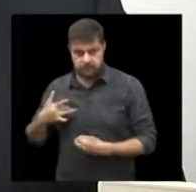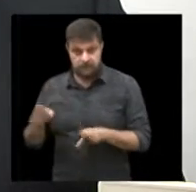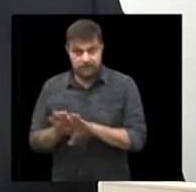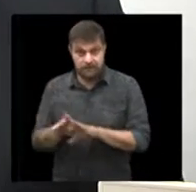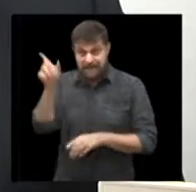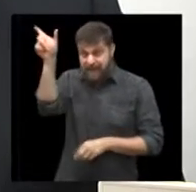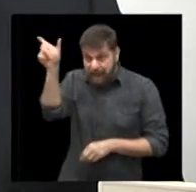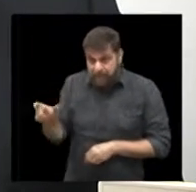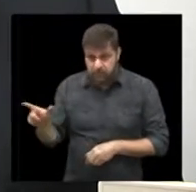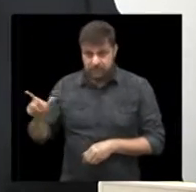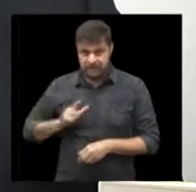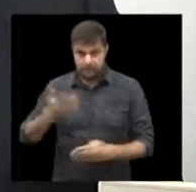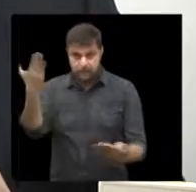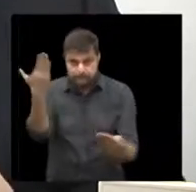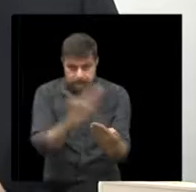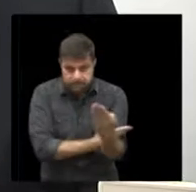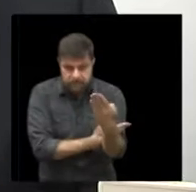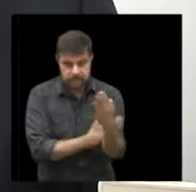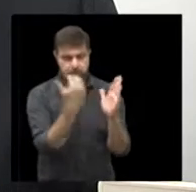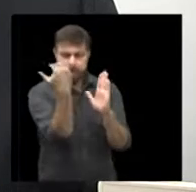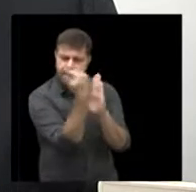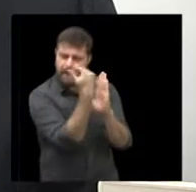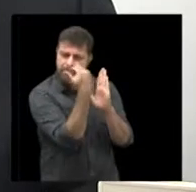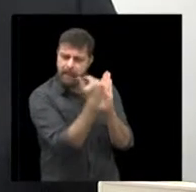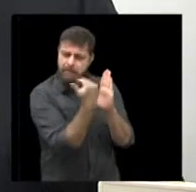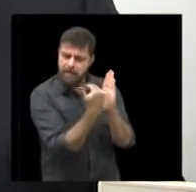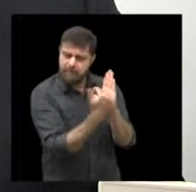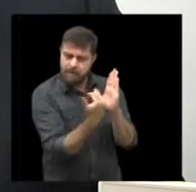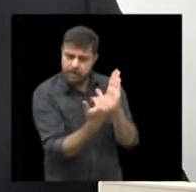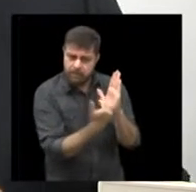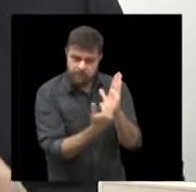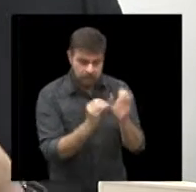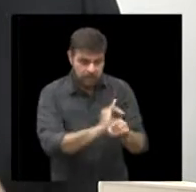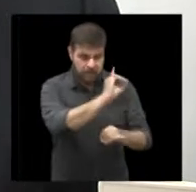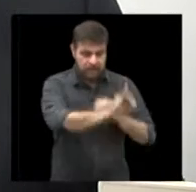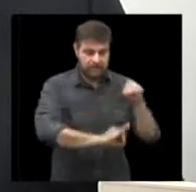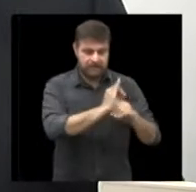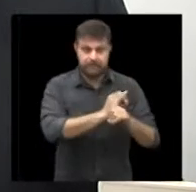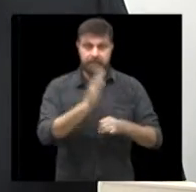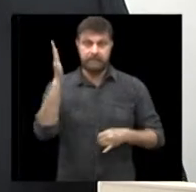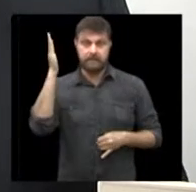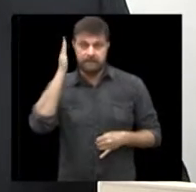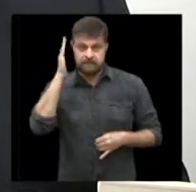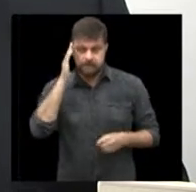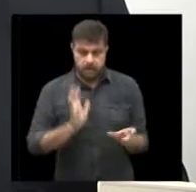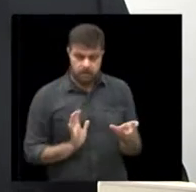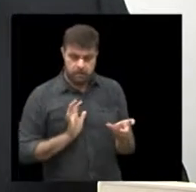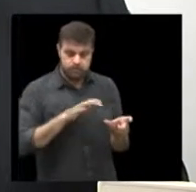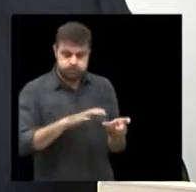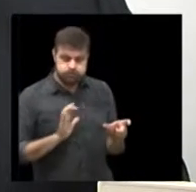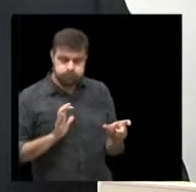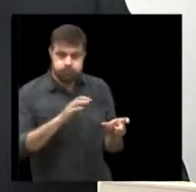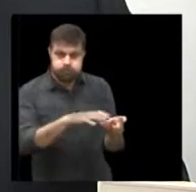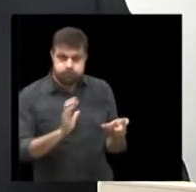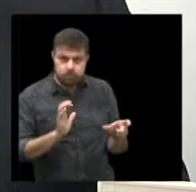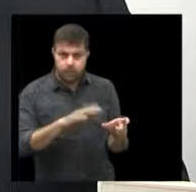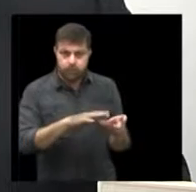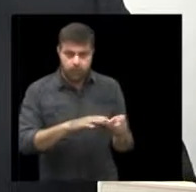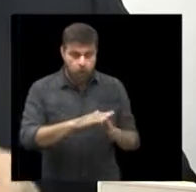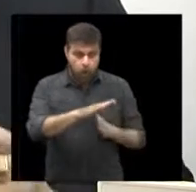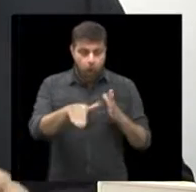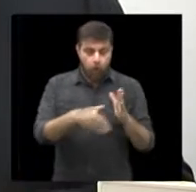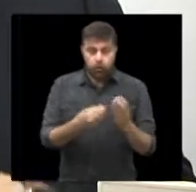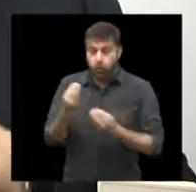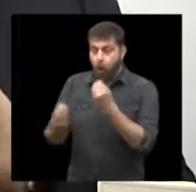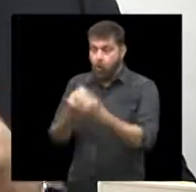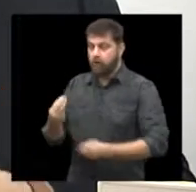cliente tem um prontuário a partir do momento um prontuário virtual que ele entra na nossa na nossa empresa e esse prontuário